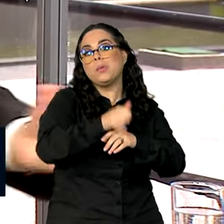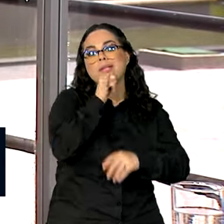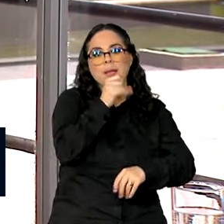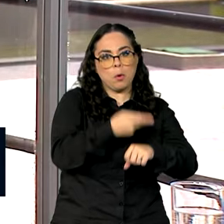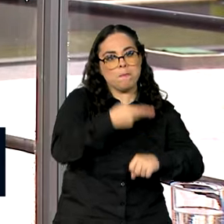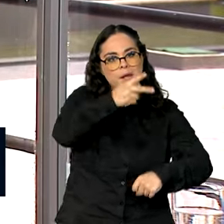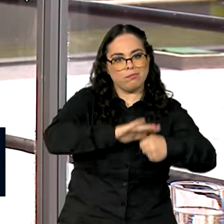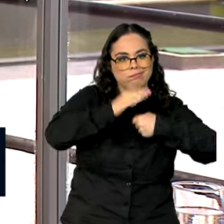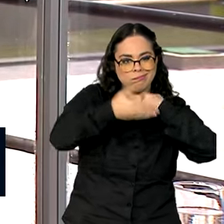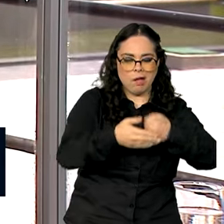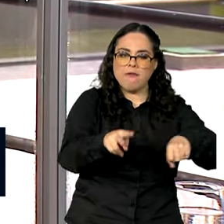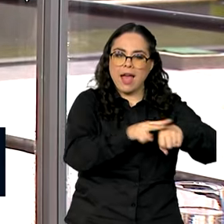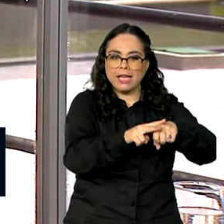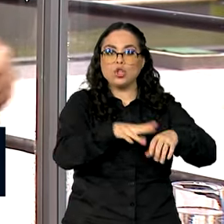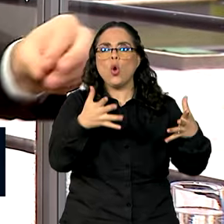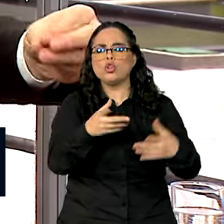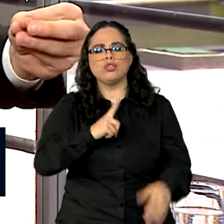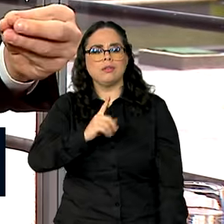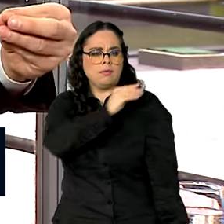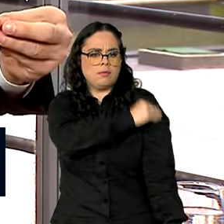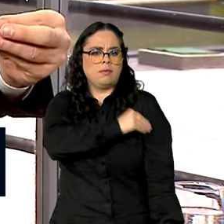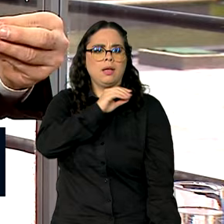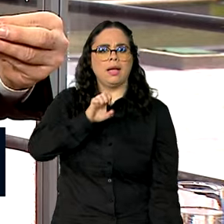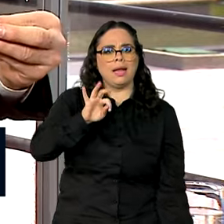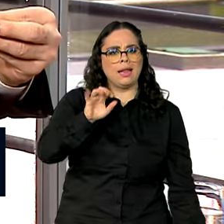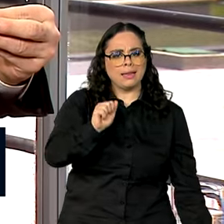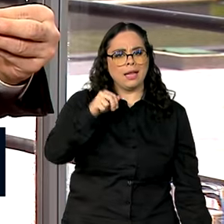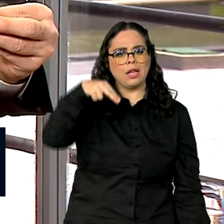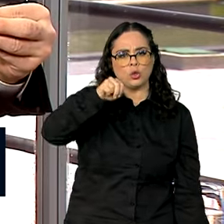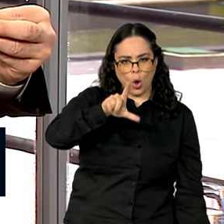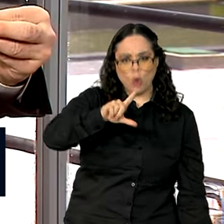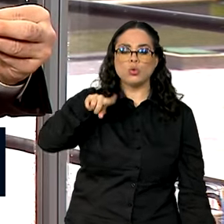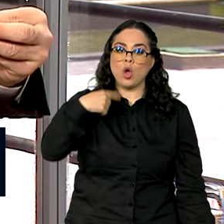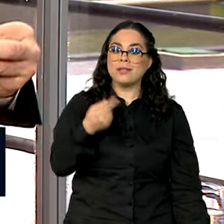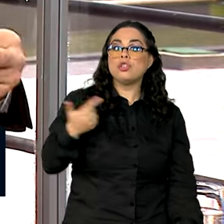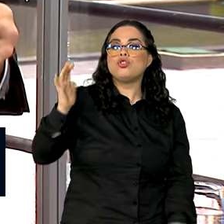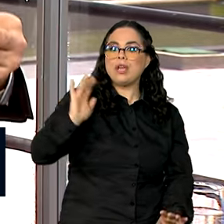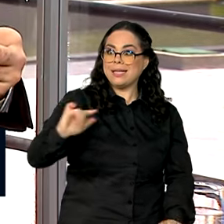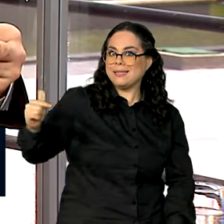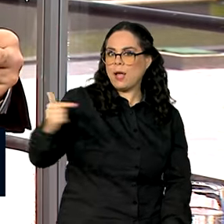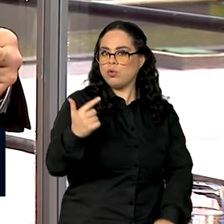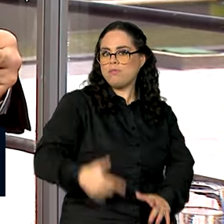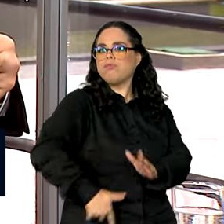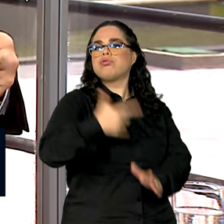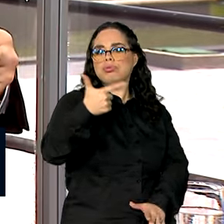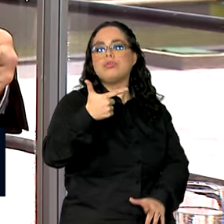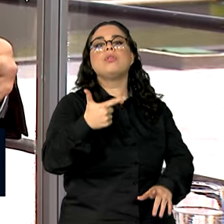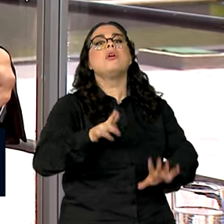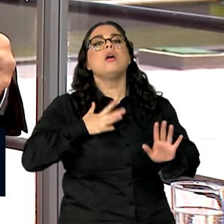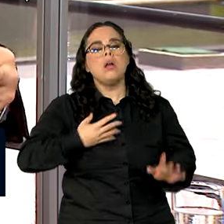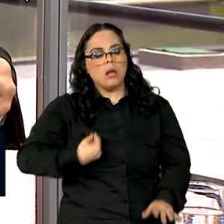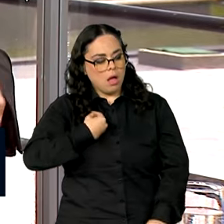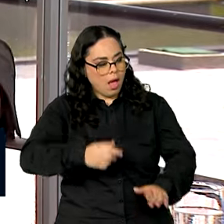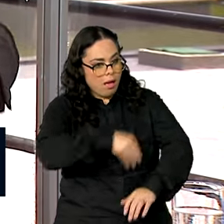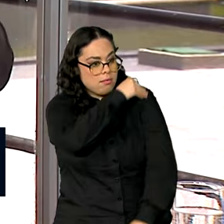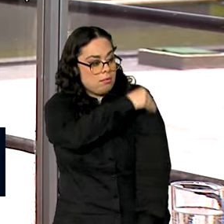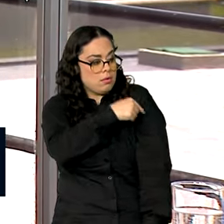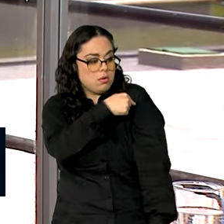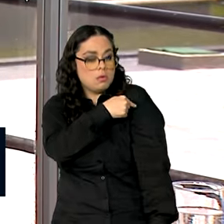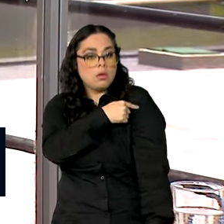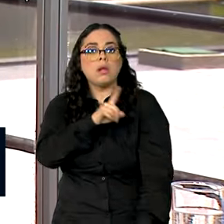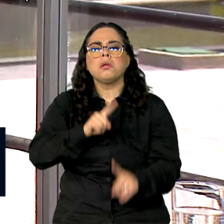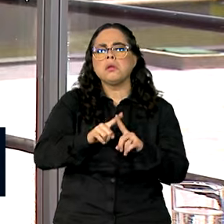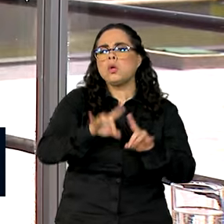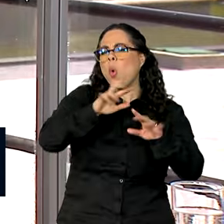verdes. Hoje já acontece com o etanol. Nós produzimos aqui o etanol de segunda geração, com o etanol produzido a partir dos